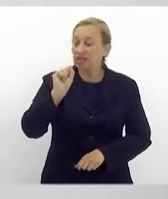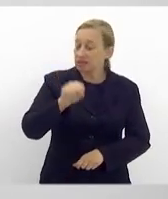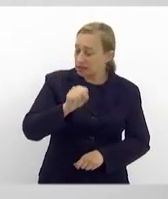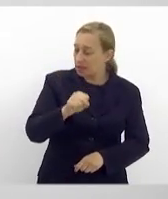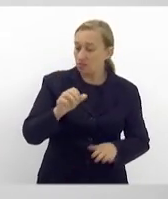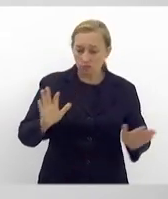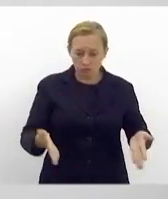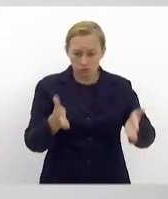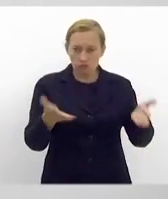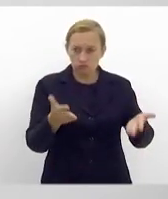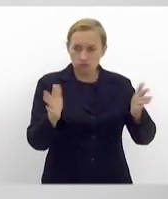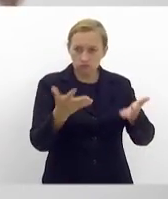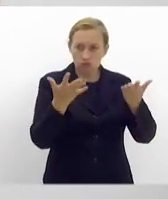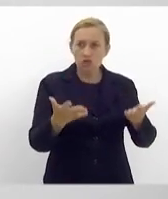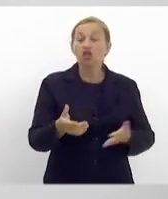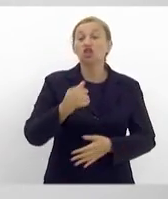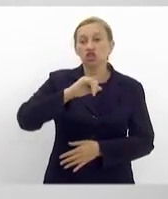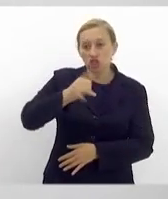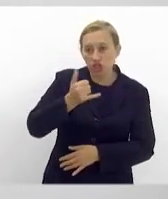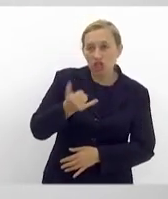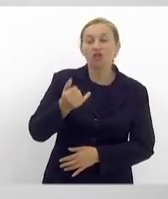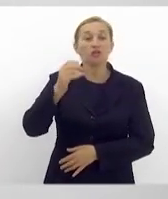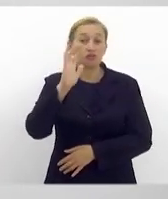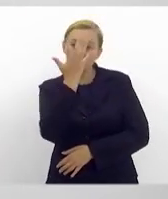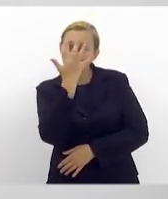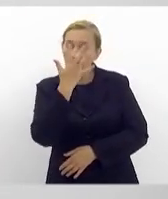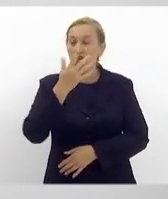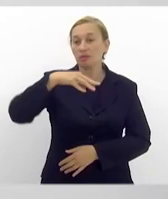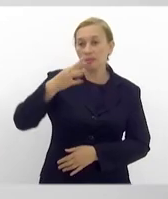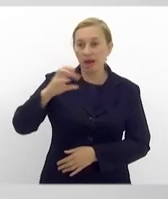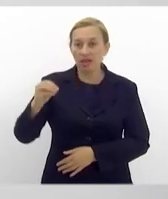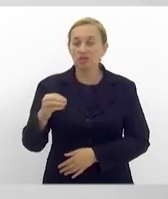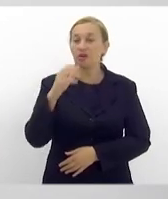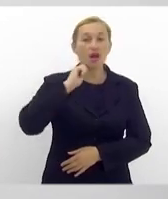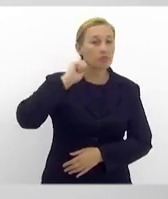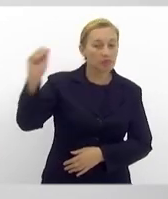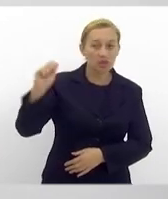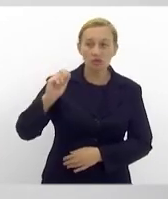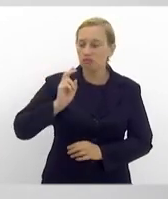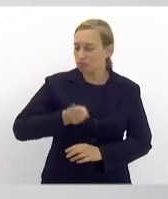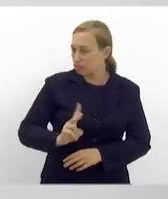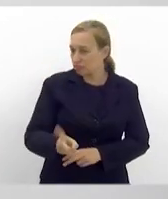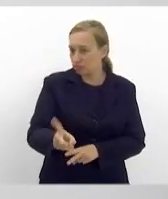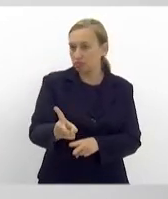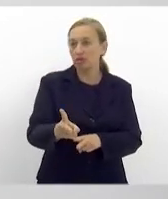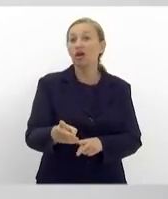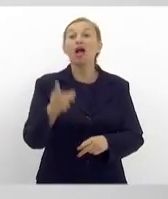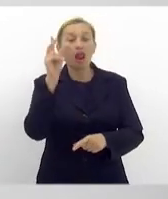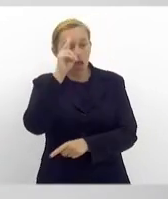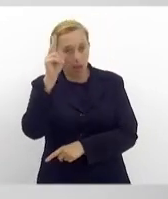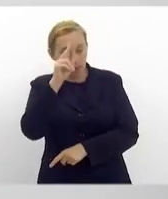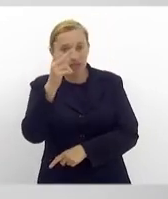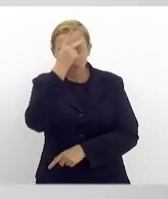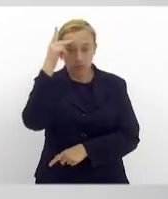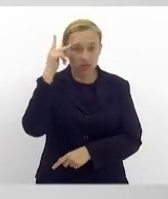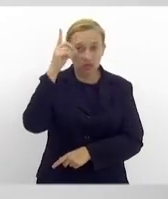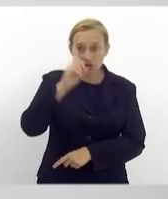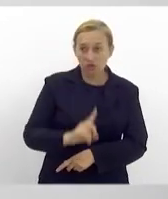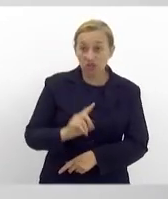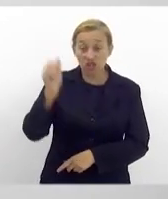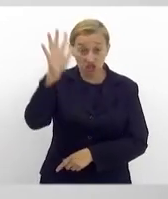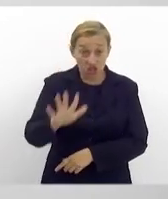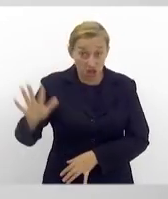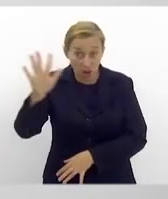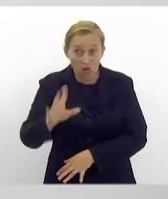conscientizar. Mas janeiro, fevereiro, março, abril, por aí vai. lembrar das pessoas com deficiência, em geral,